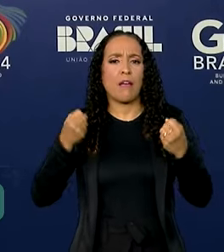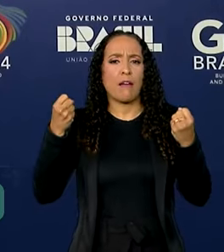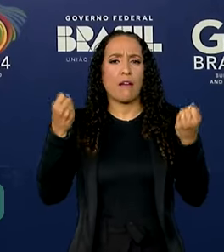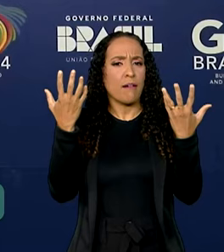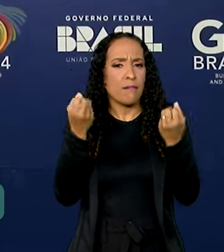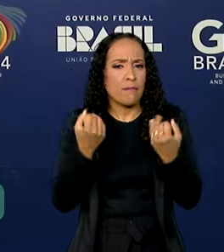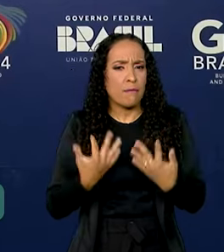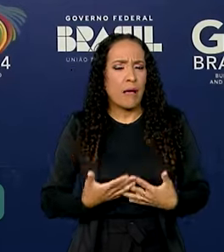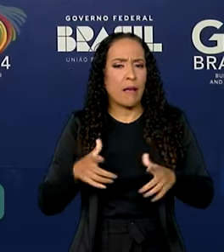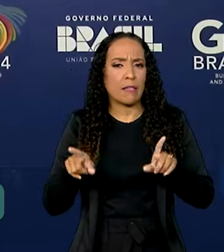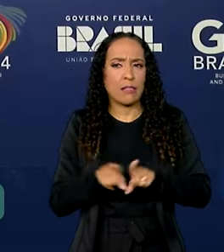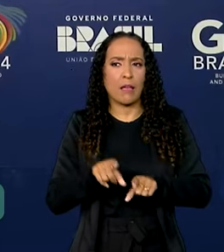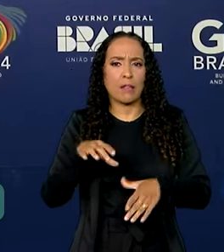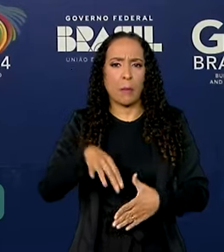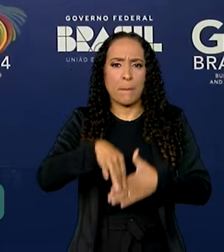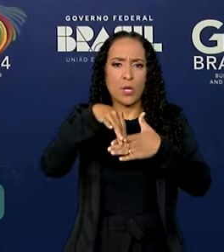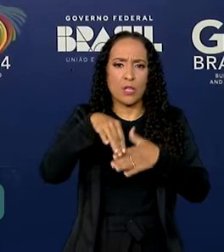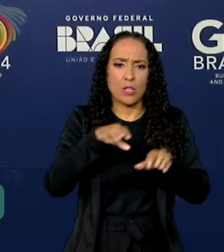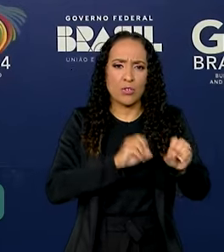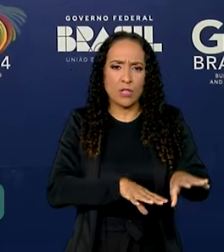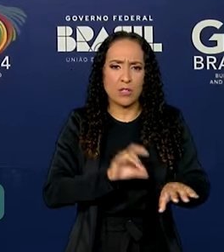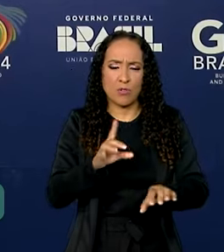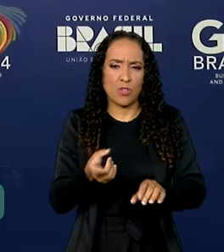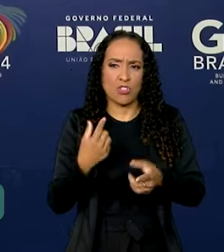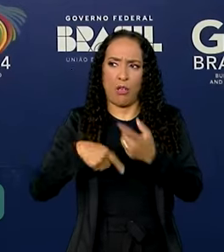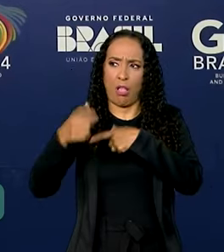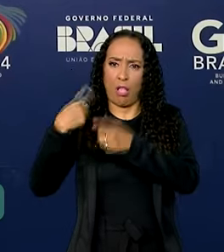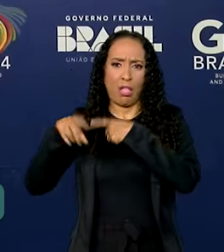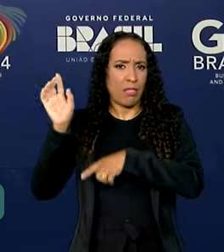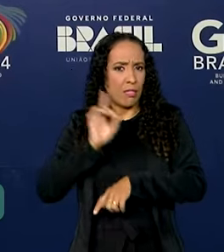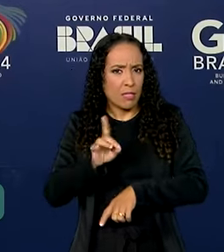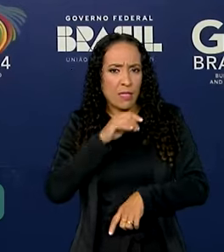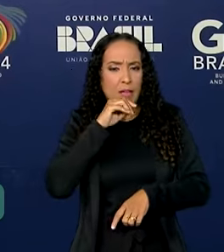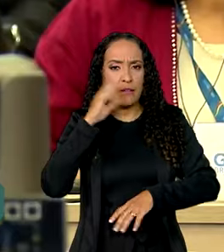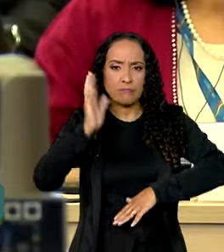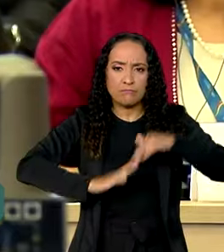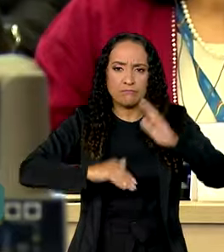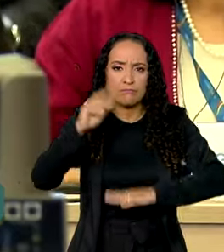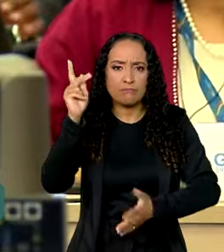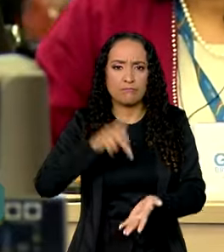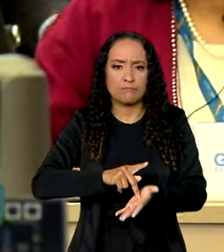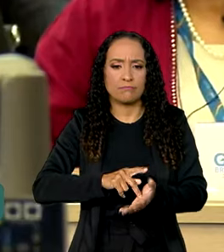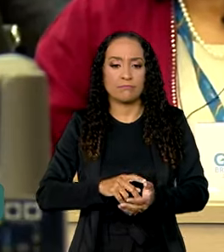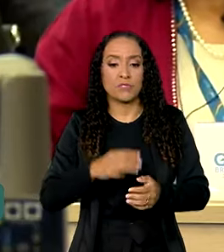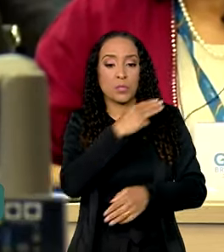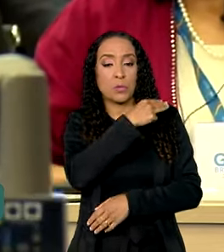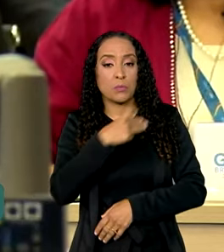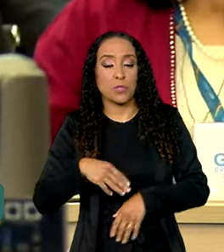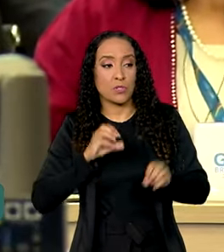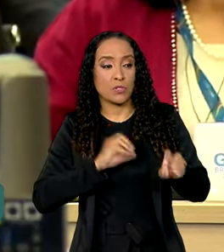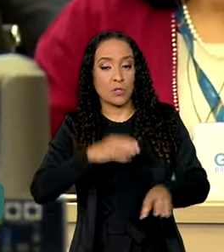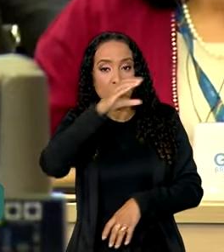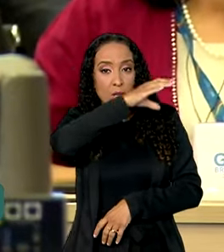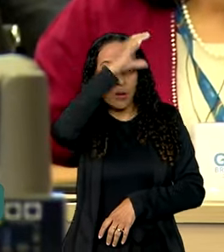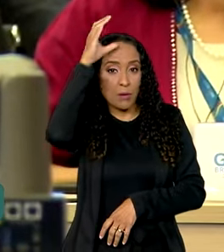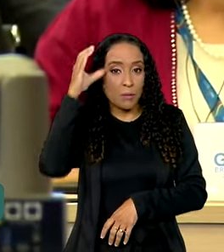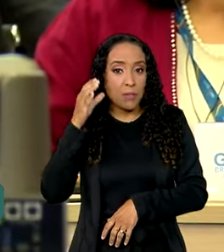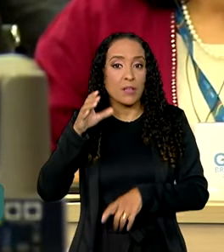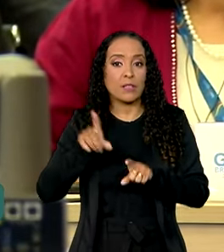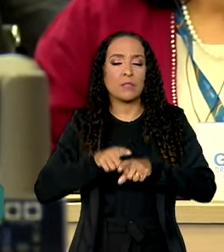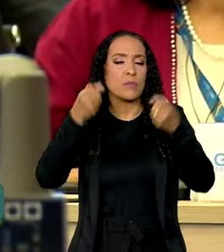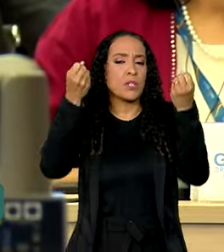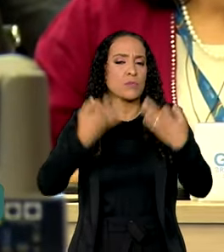educação tem que ser prioridade, isso não pode ser só uma retórica. Isso precisa ser na prática. O ministro da Educação, Camilo Santana,